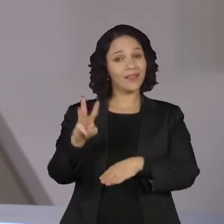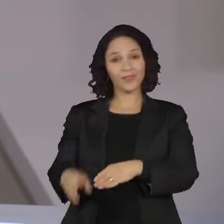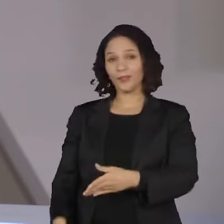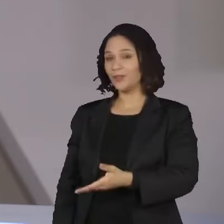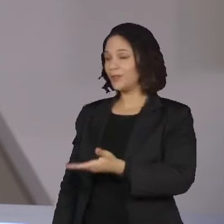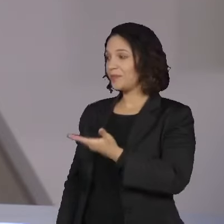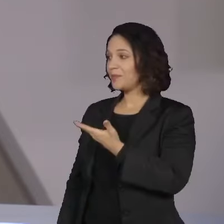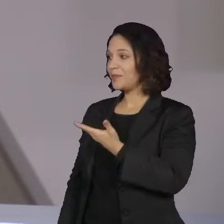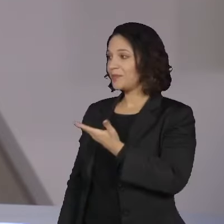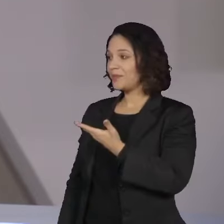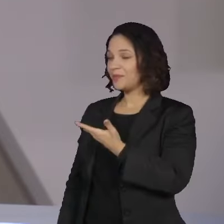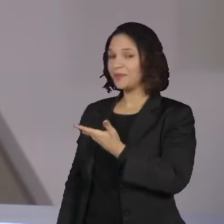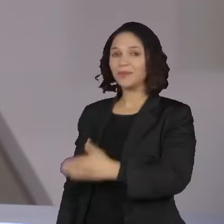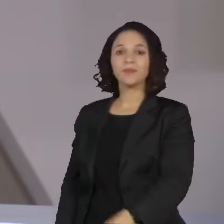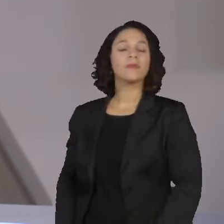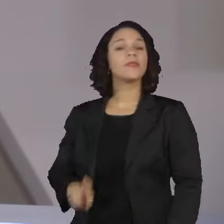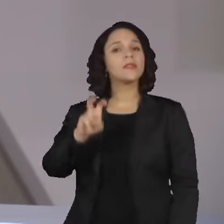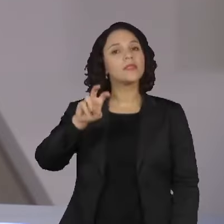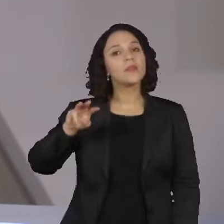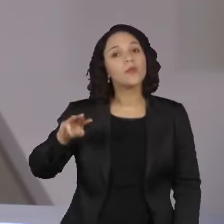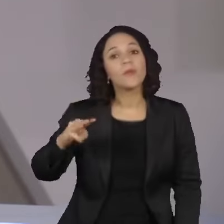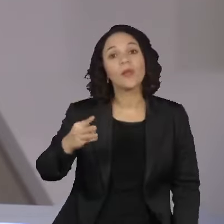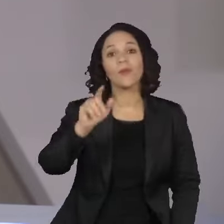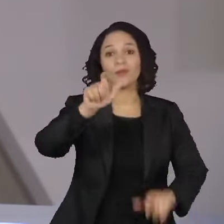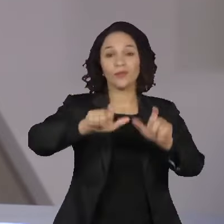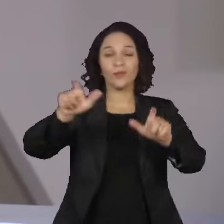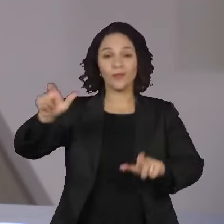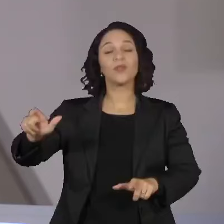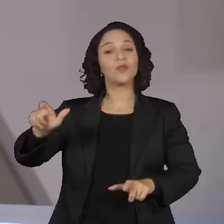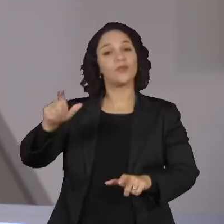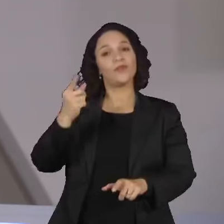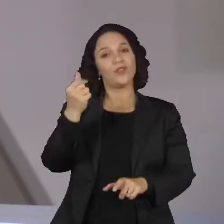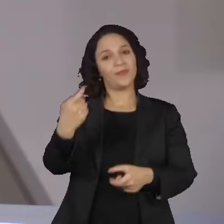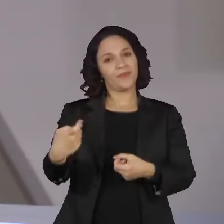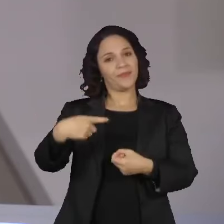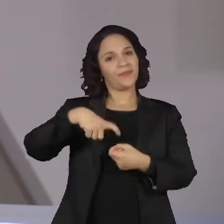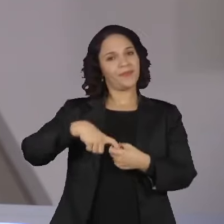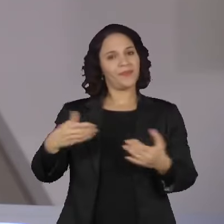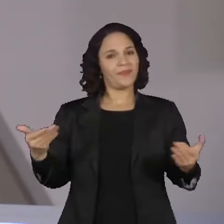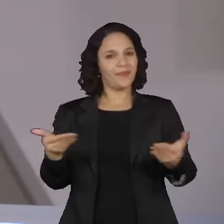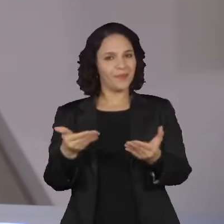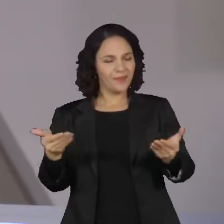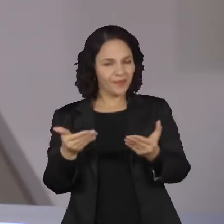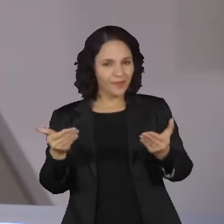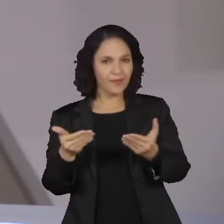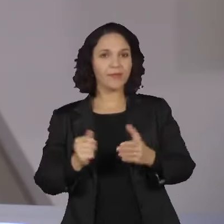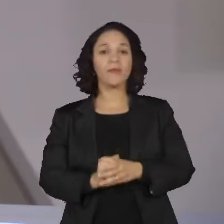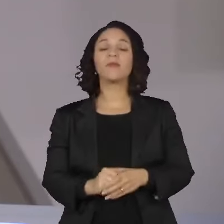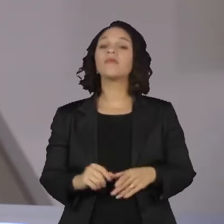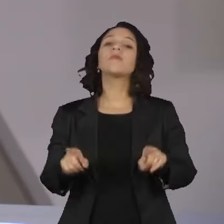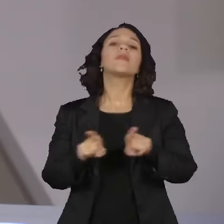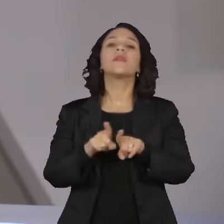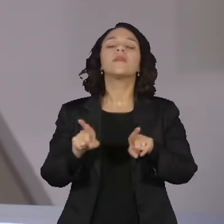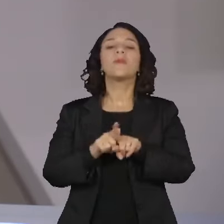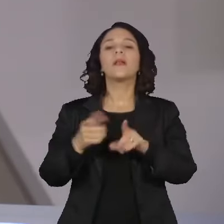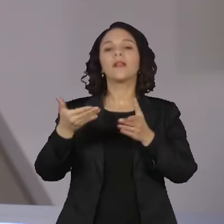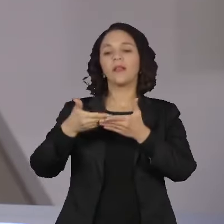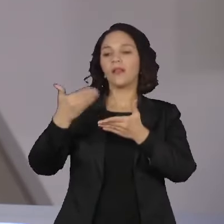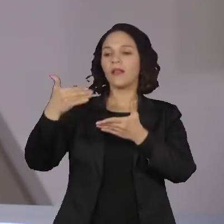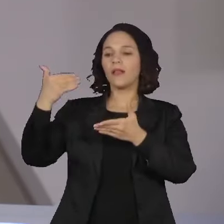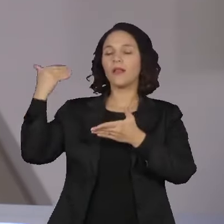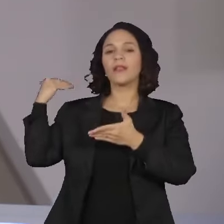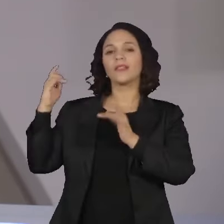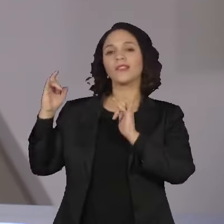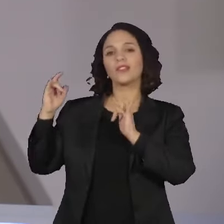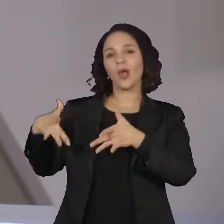internet. Mais de 5 milhões de contribuintes serão contemplados. O lote também inclui restituições residuais de